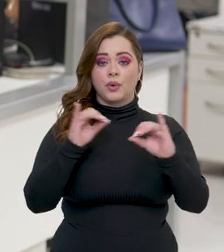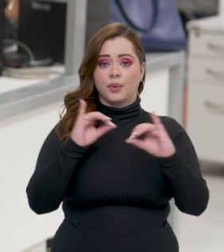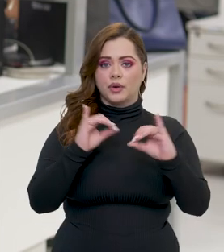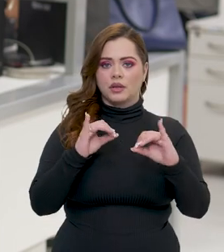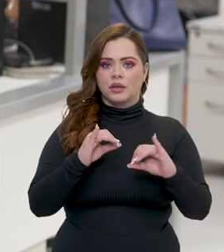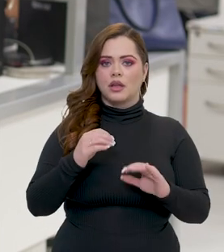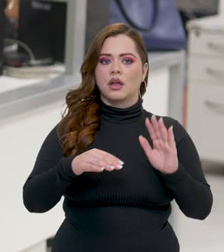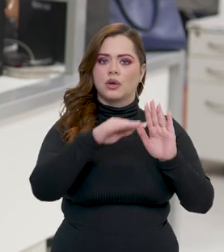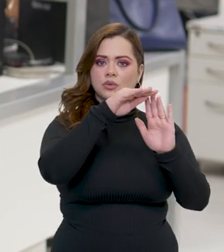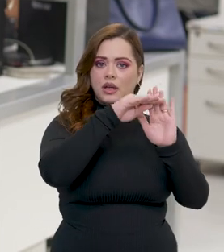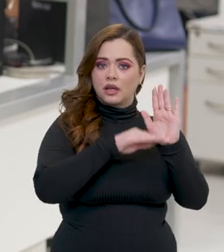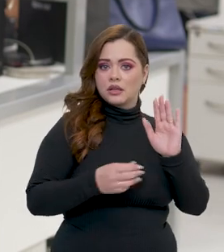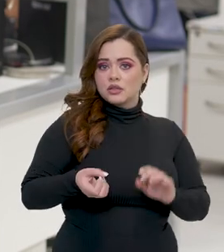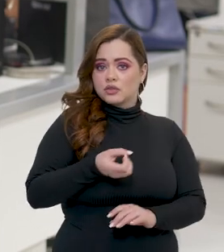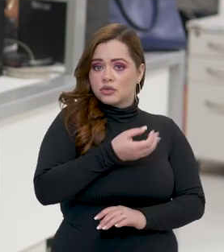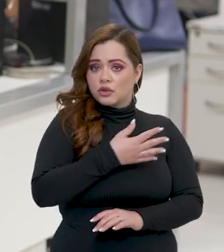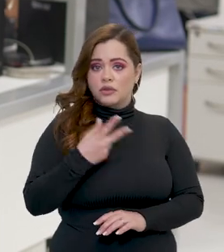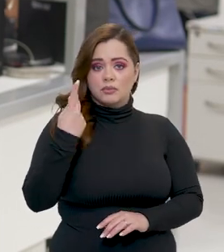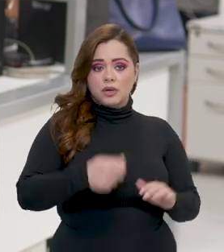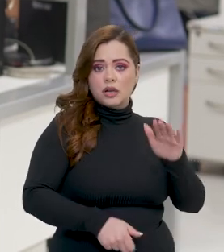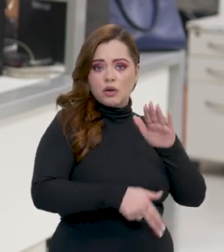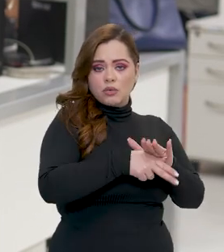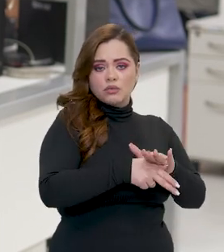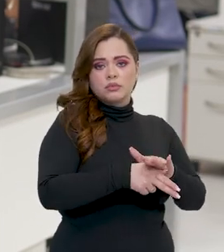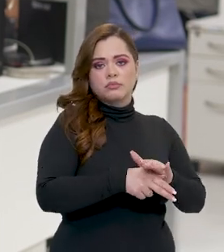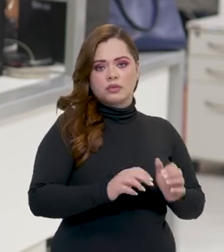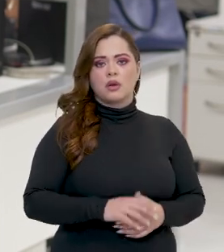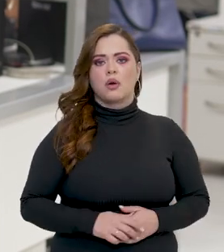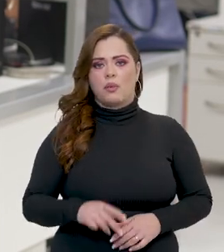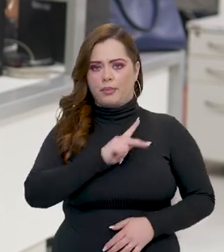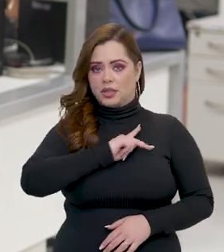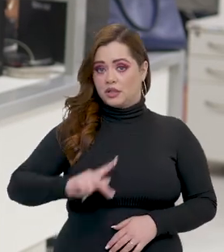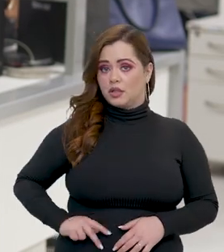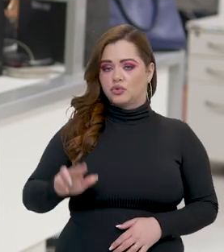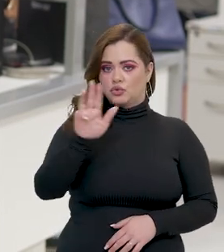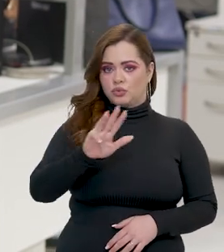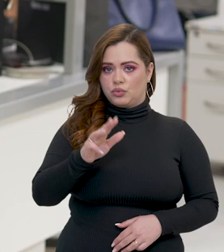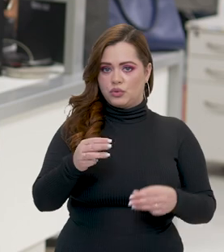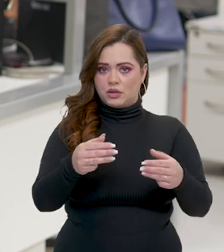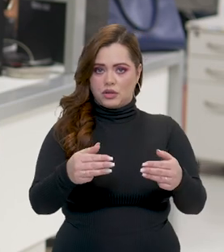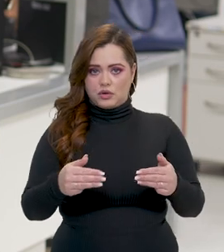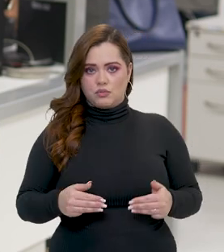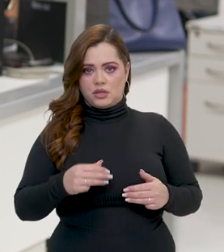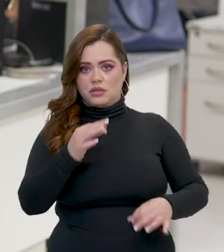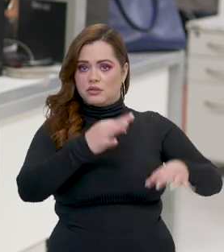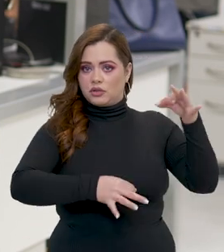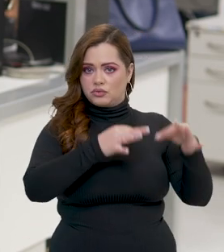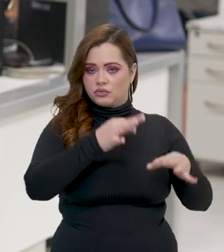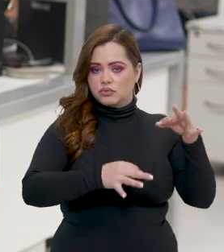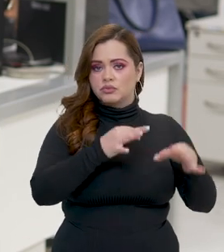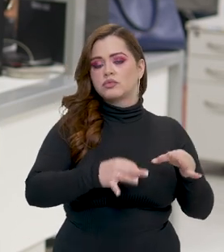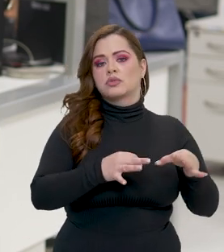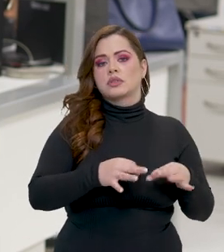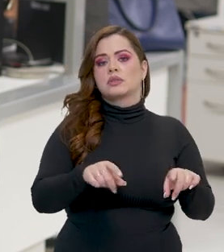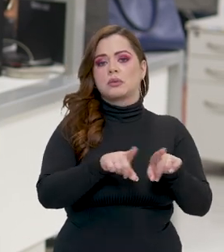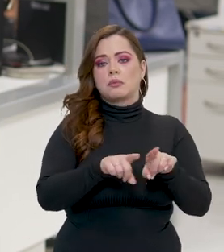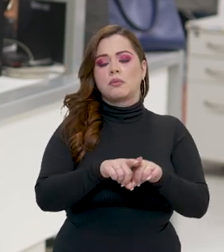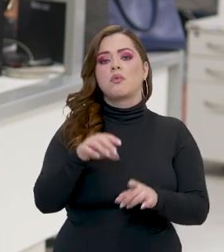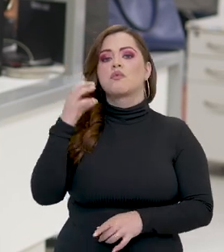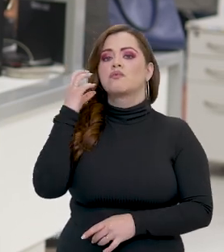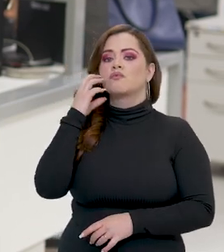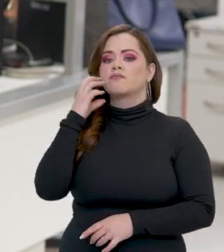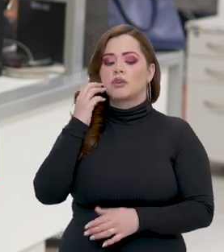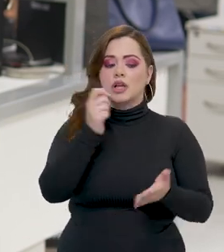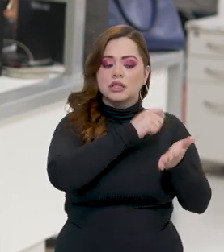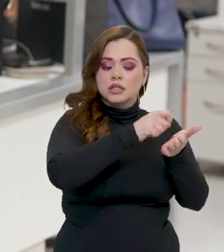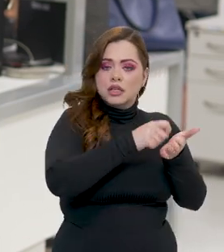Olá! Novas regras para aquisição e porte de arma de fogo. O presidente Lula e o ministro da Justiça e Segurança Pública